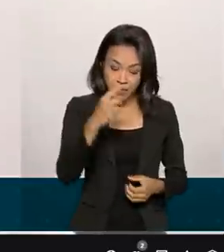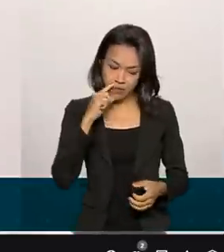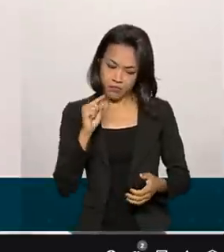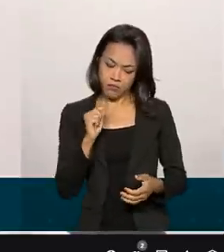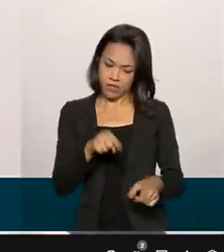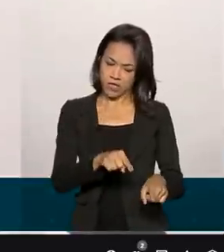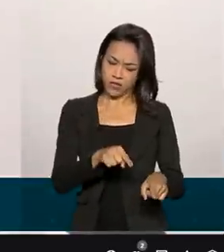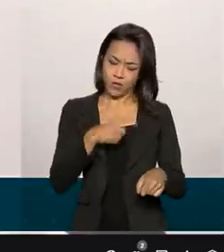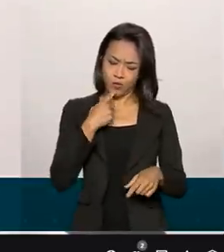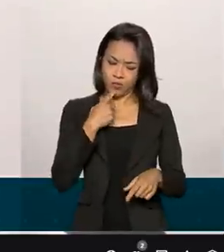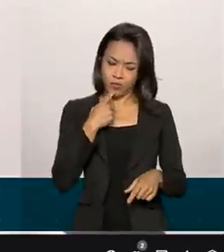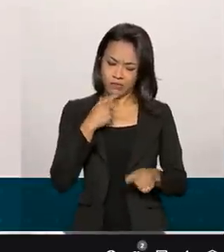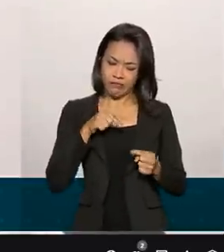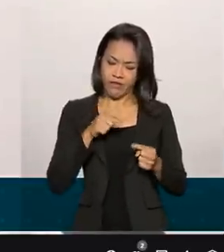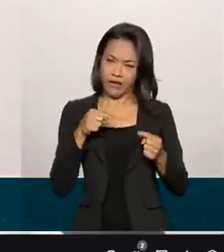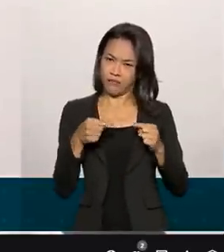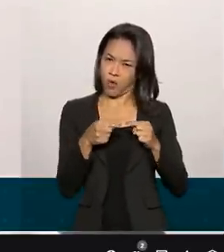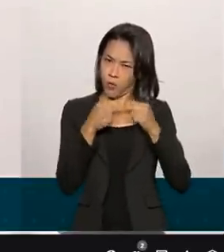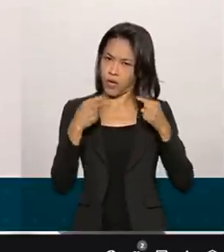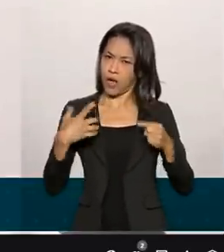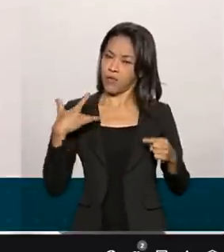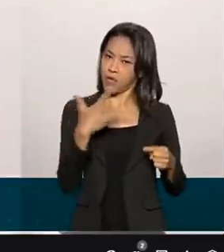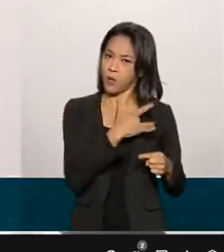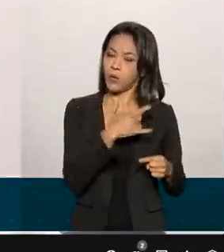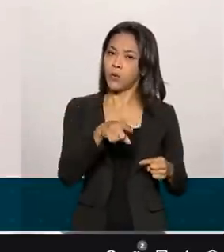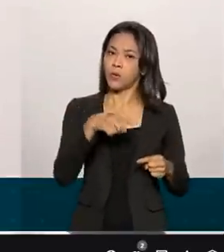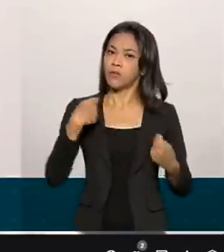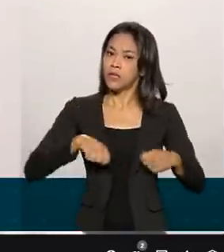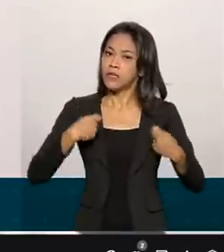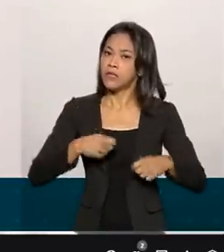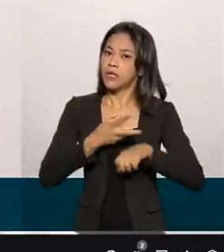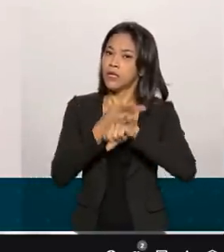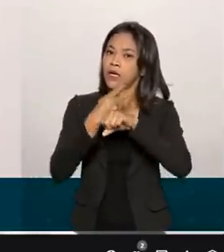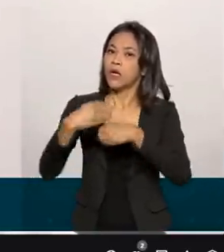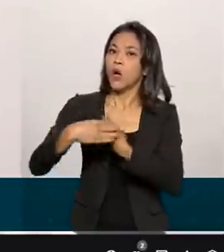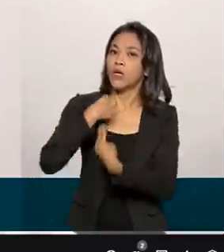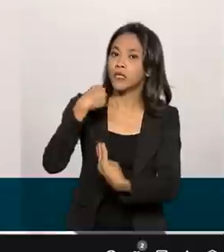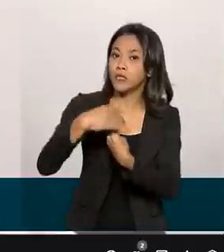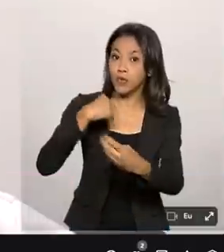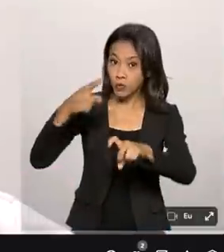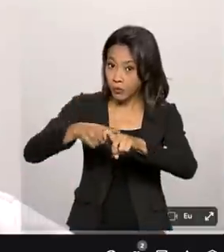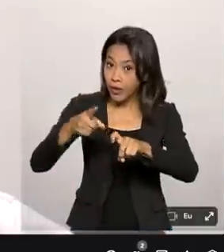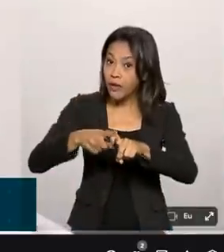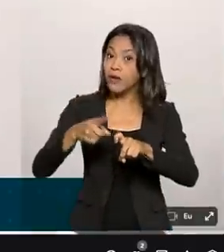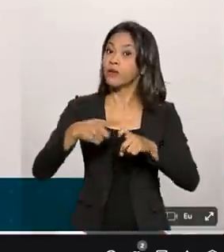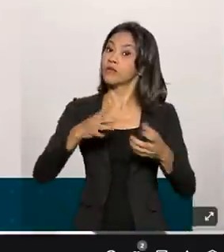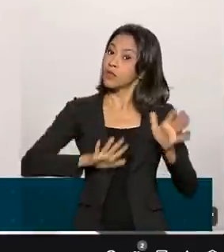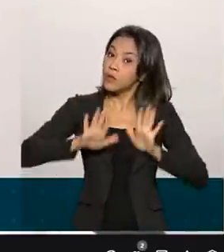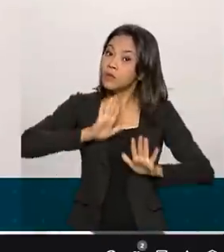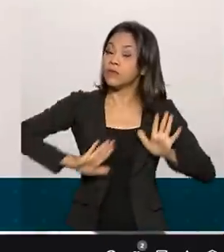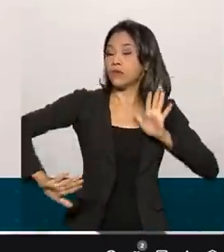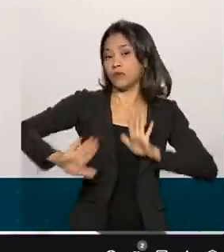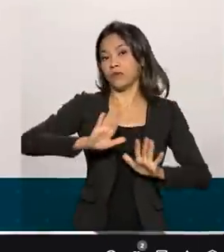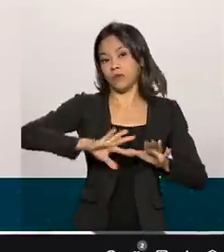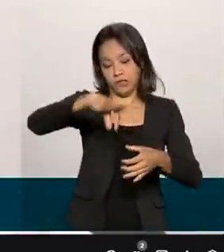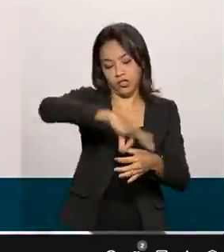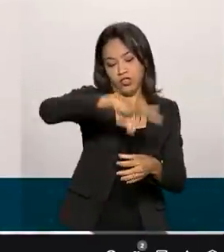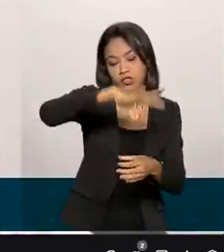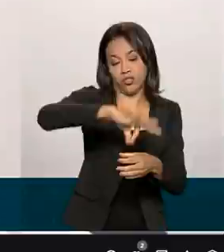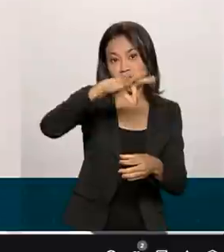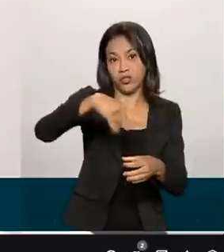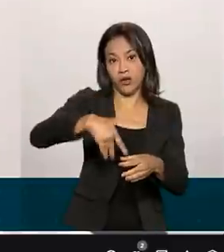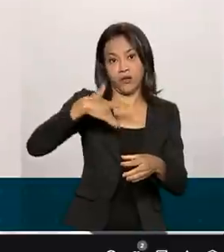usar sem um acompanhamento médico, sem fazer o controle depois. E sempre suspeitar, quando tem